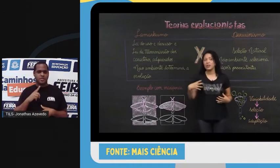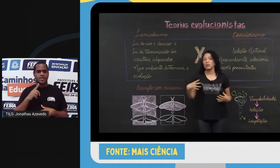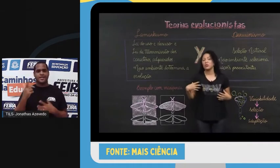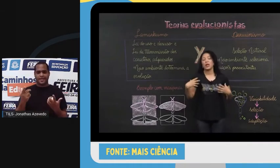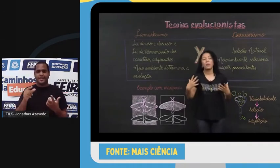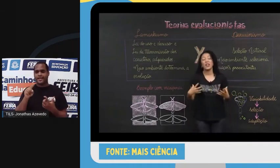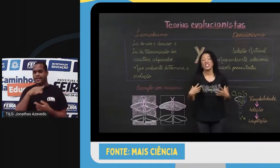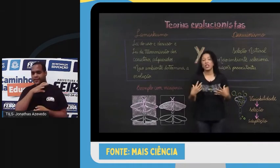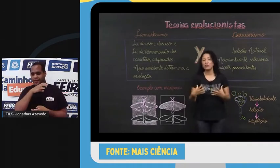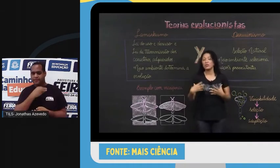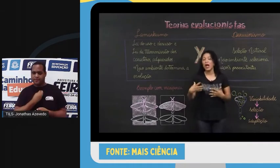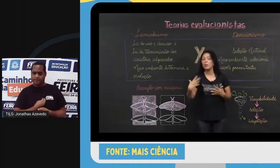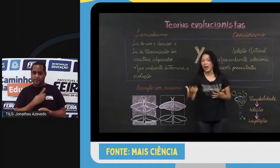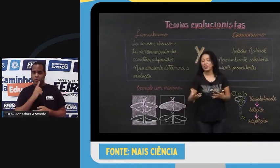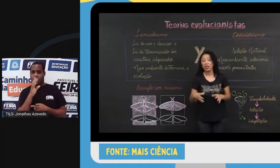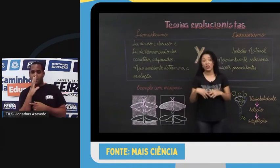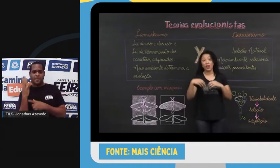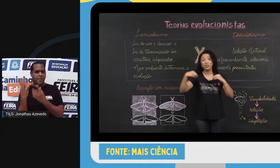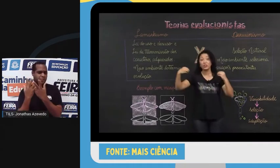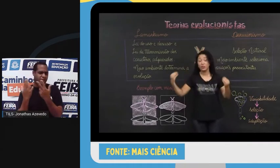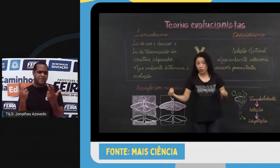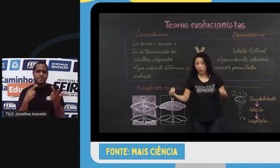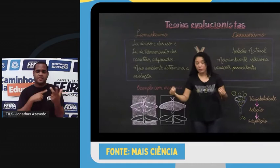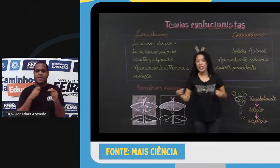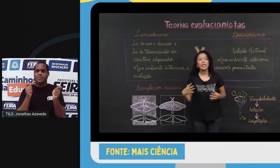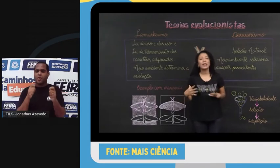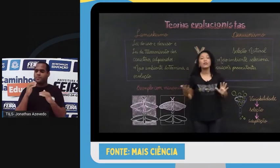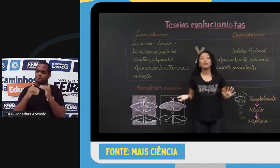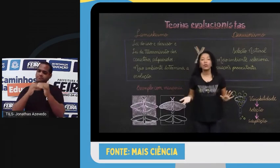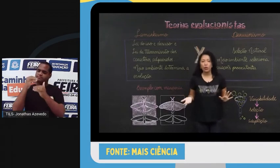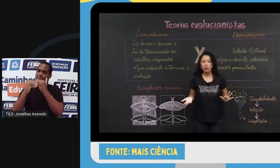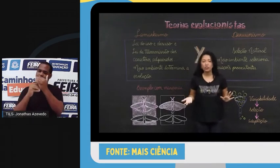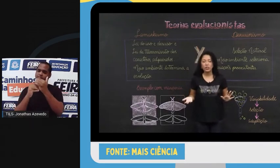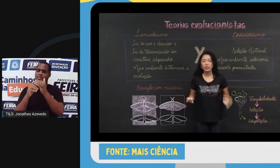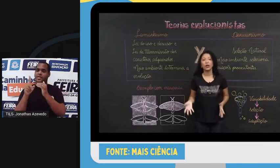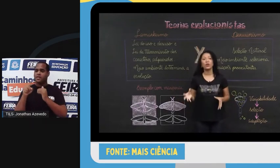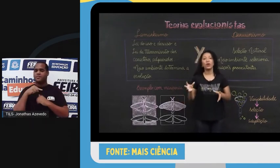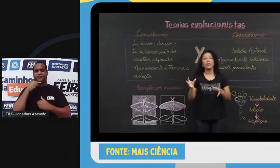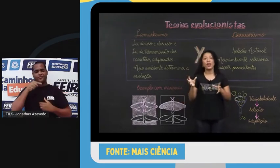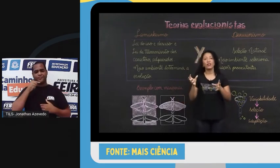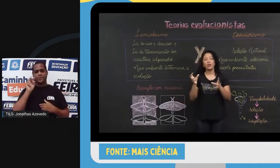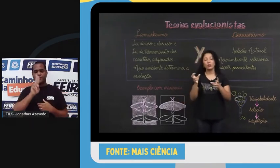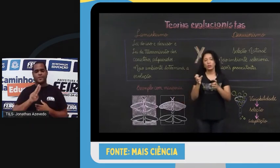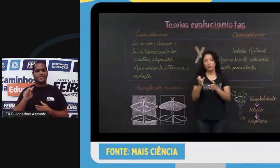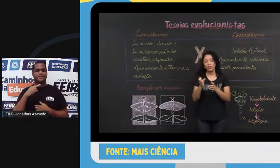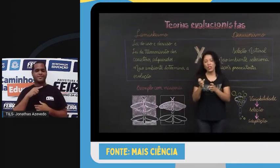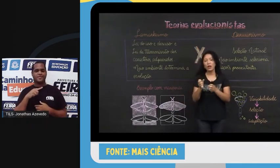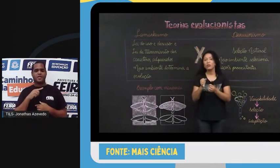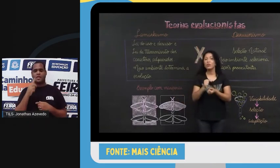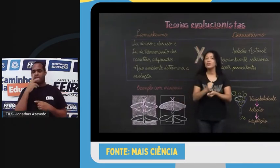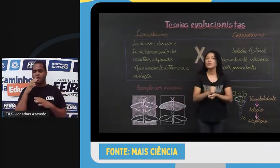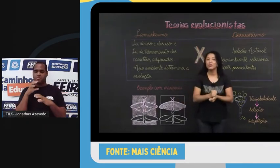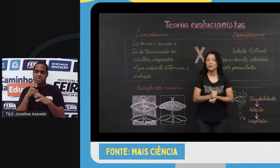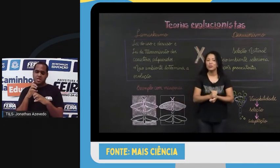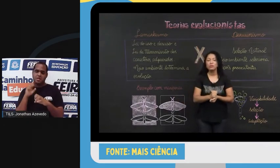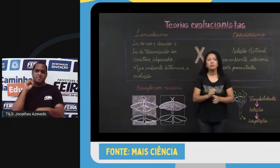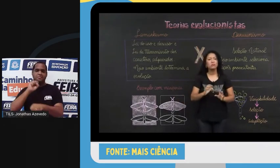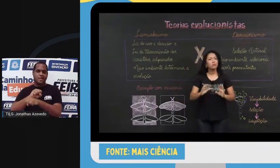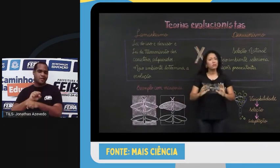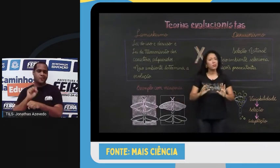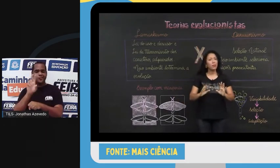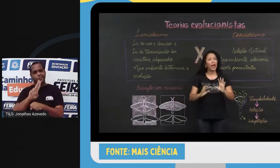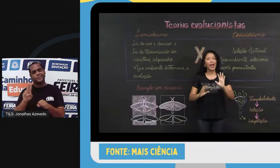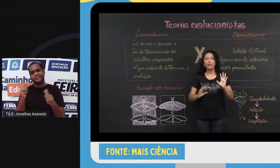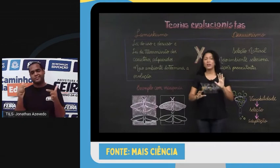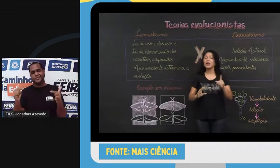vivo, até mesmo aquela planta, que usar mais, ela vai se desenvolver. E aquilo que não for muito utilizado? Vai haver uma atrofia, um desuso.